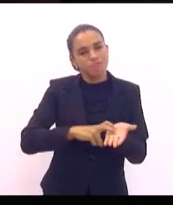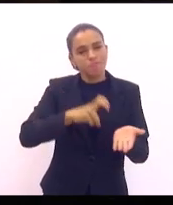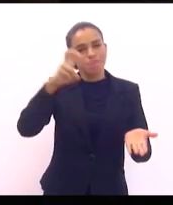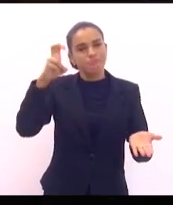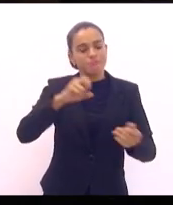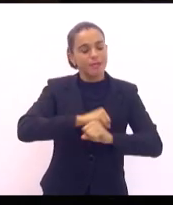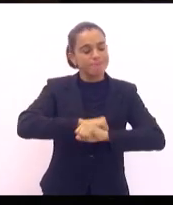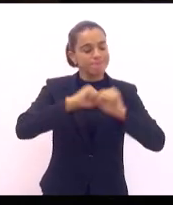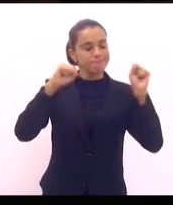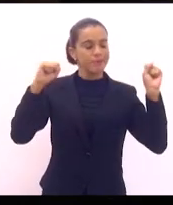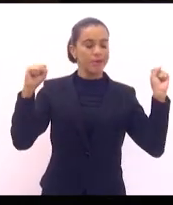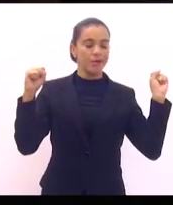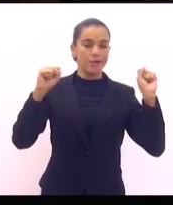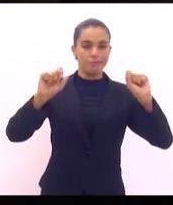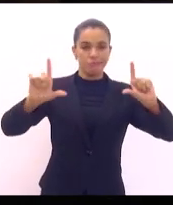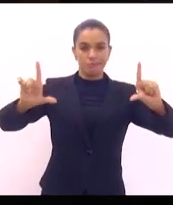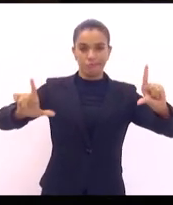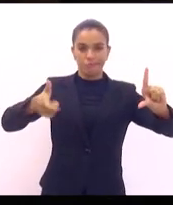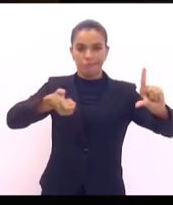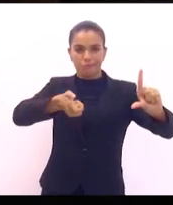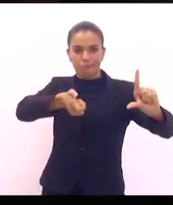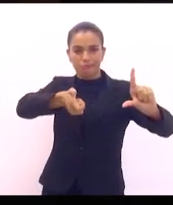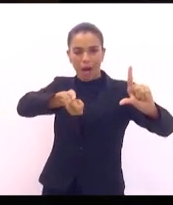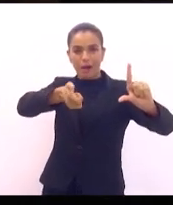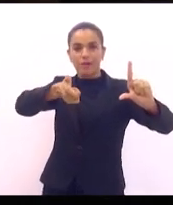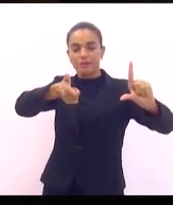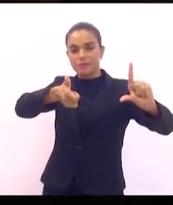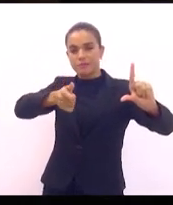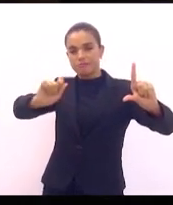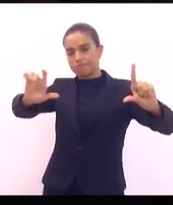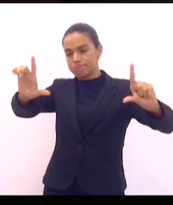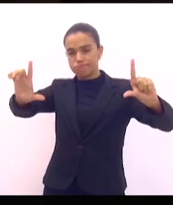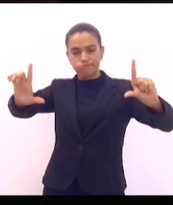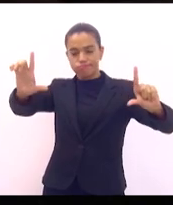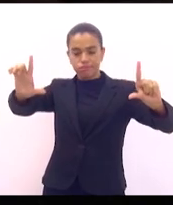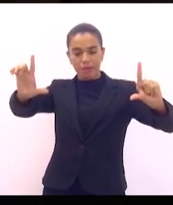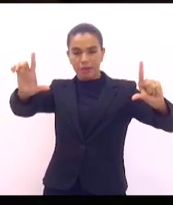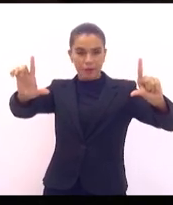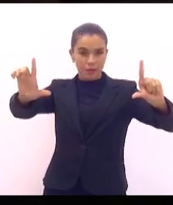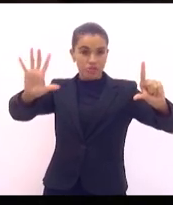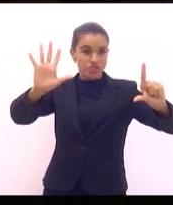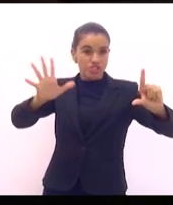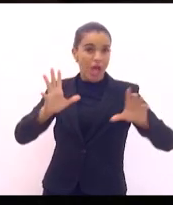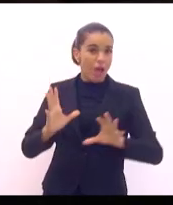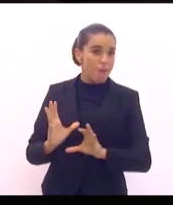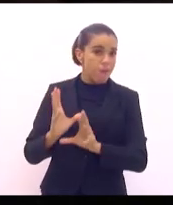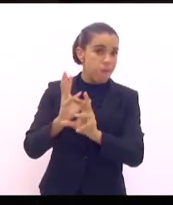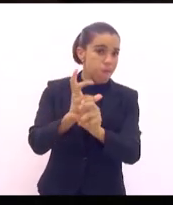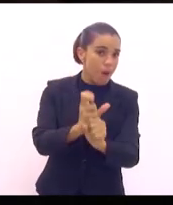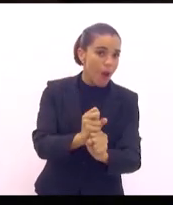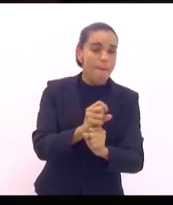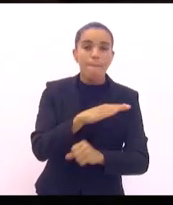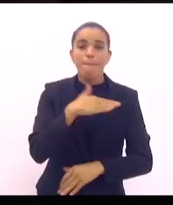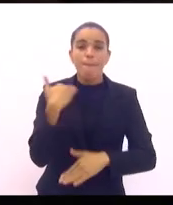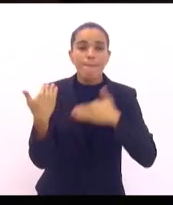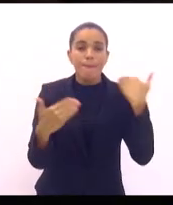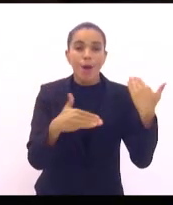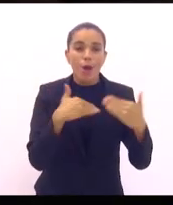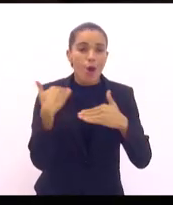hoje, liguei o aparelho de televisão e se contabilizava a morte